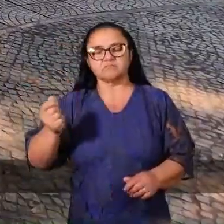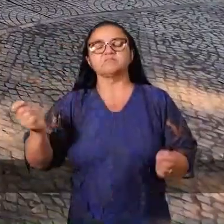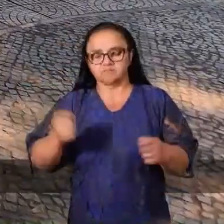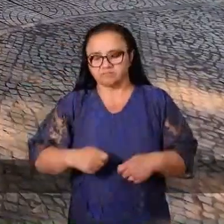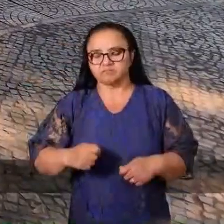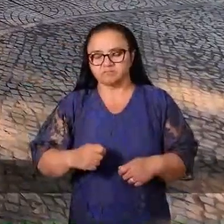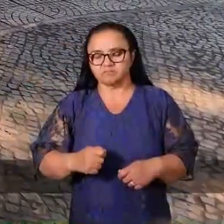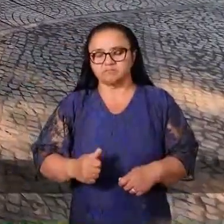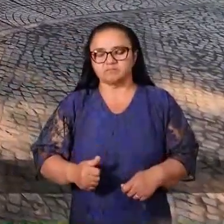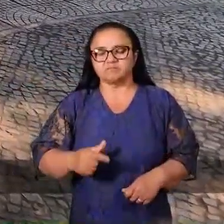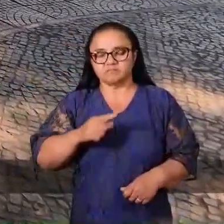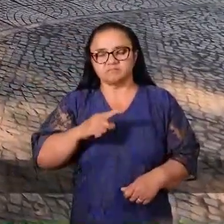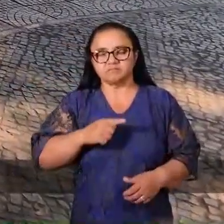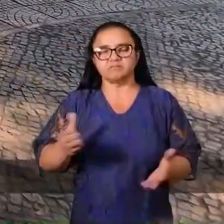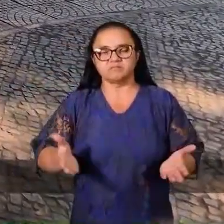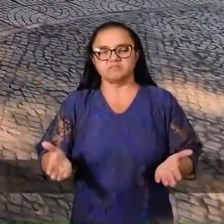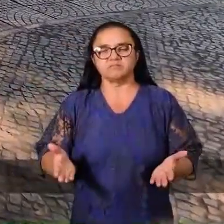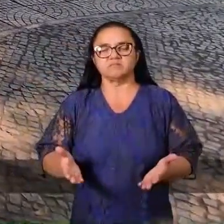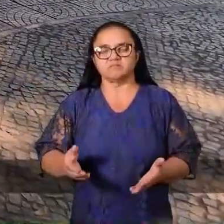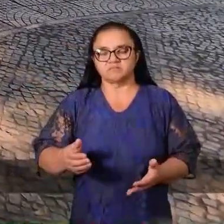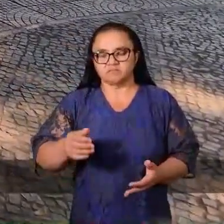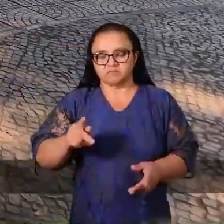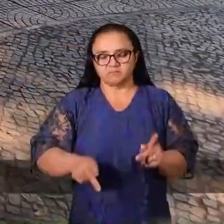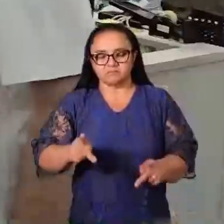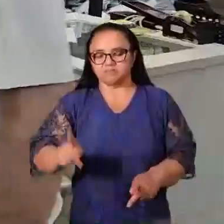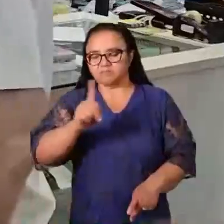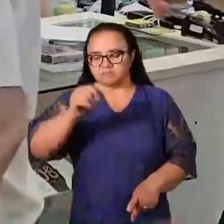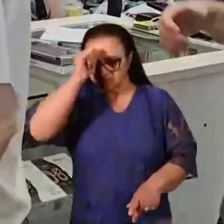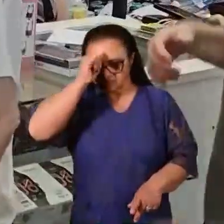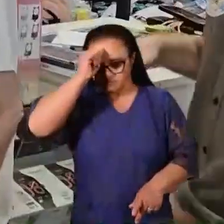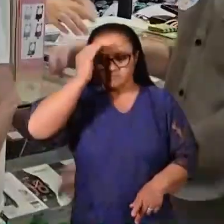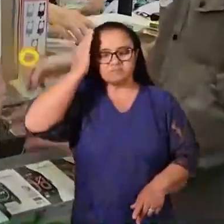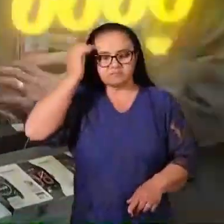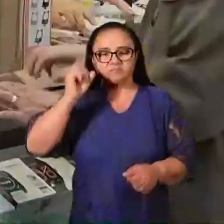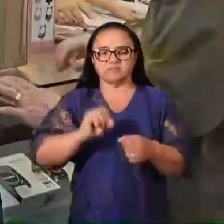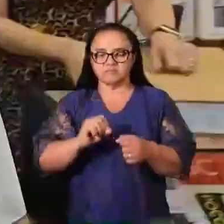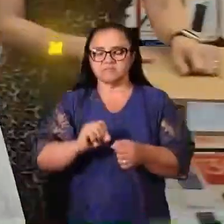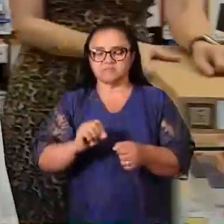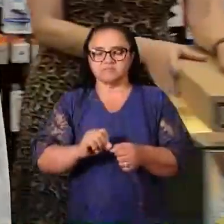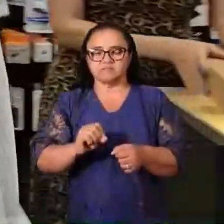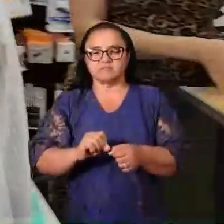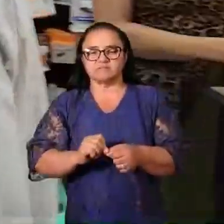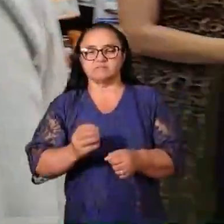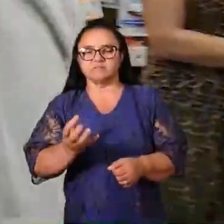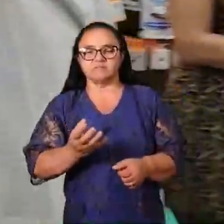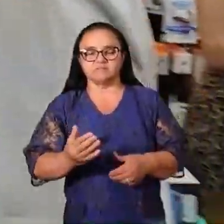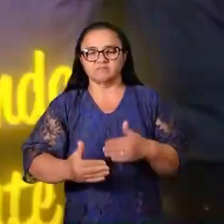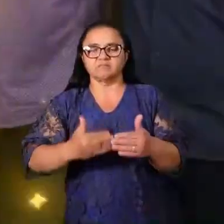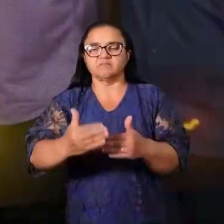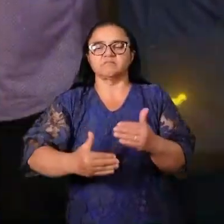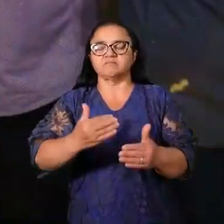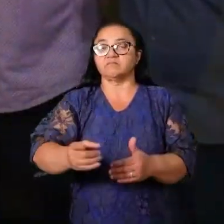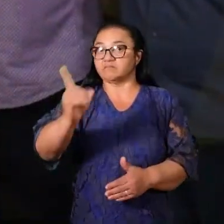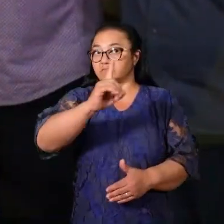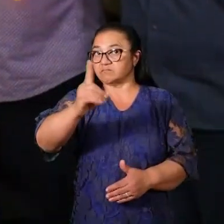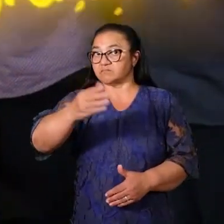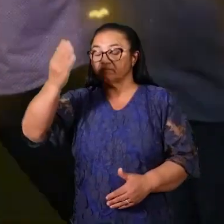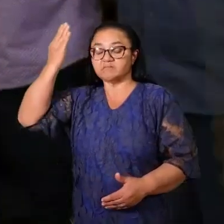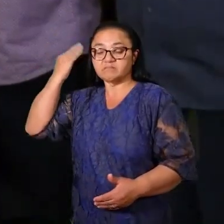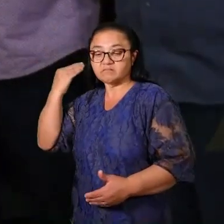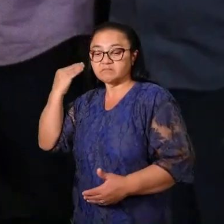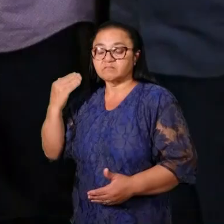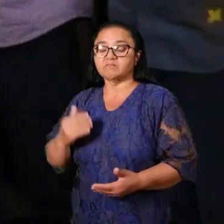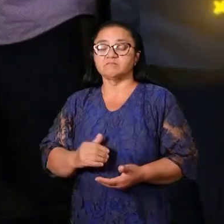Dione foi a melhor possível, a melhor que já teve até hoje. O povo não é louco, sabe o que faz. Eu quero andar pra